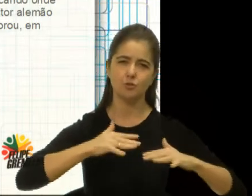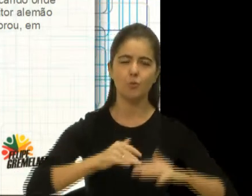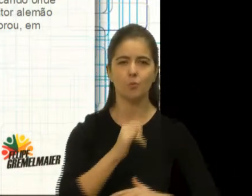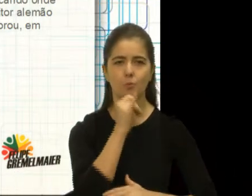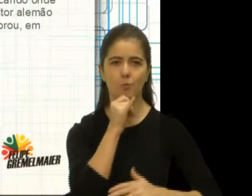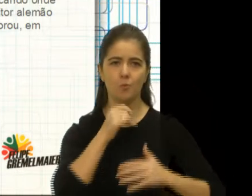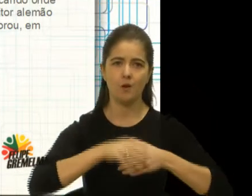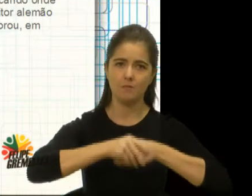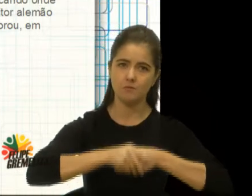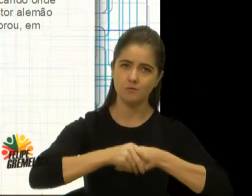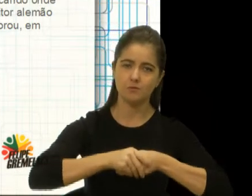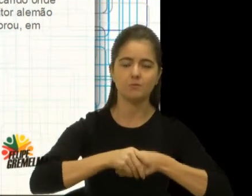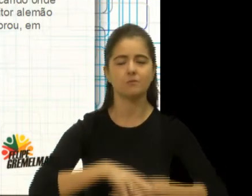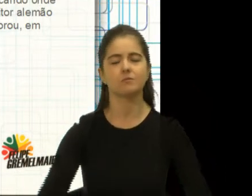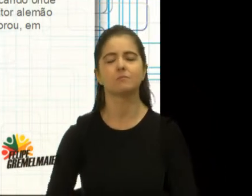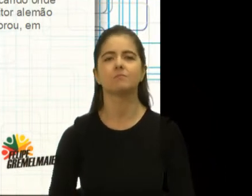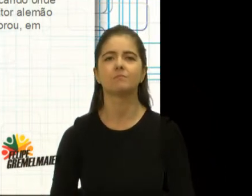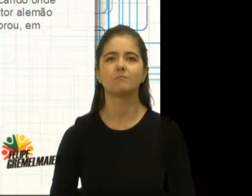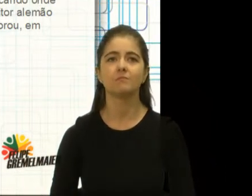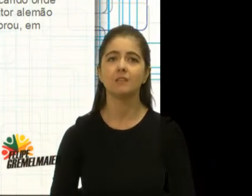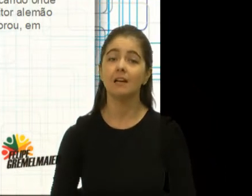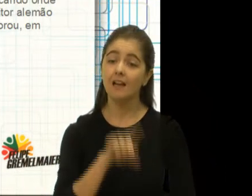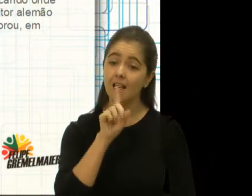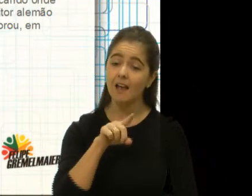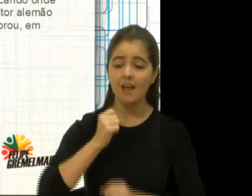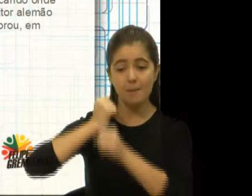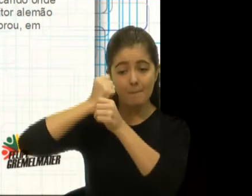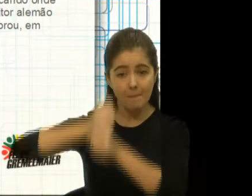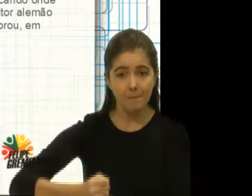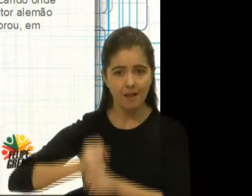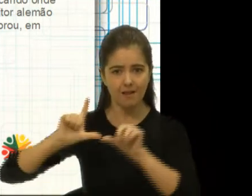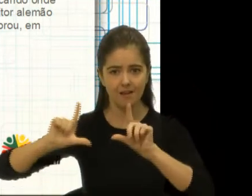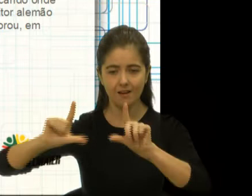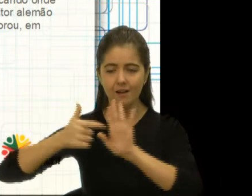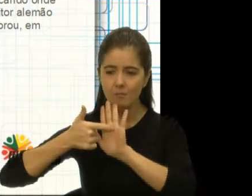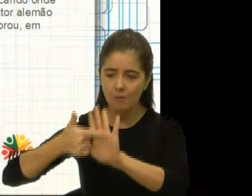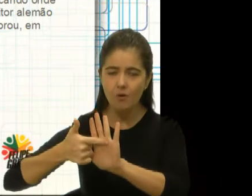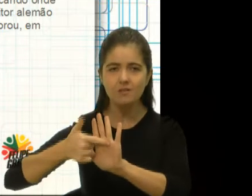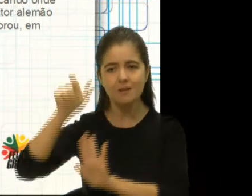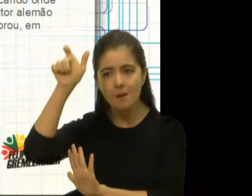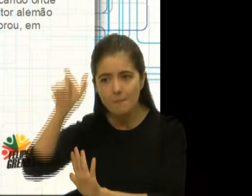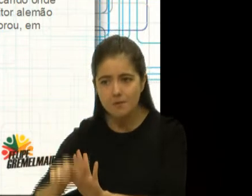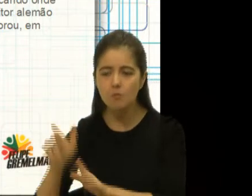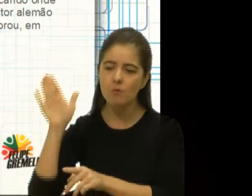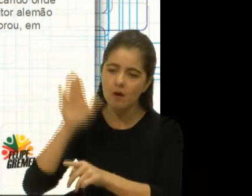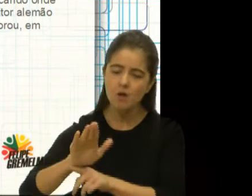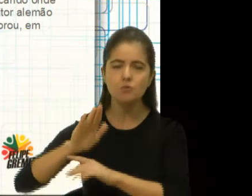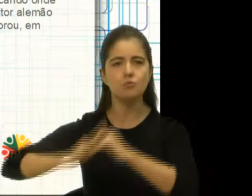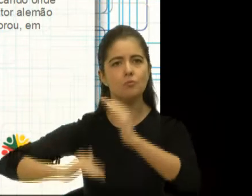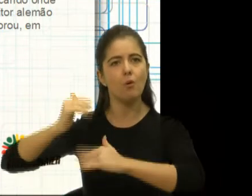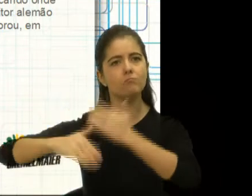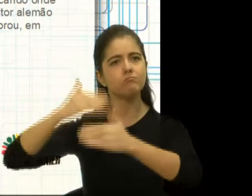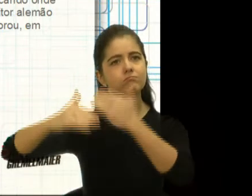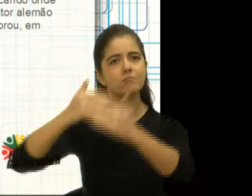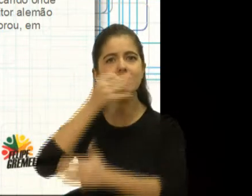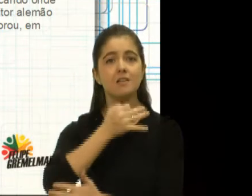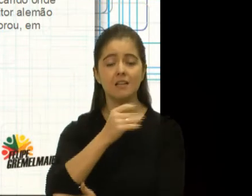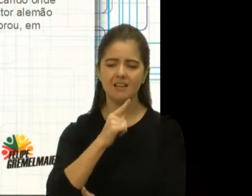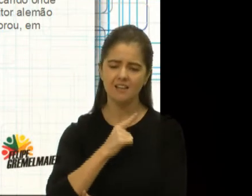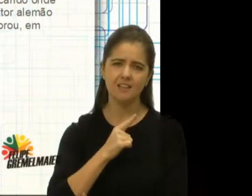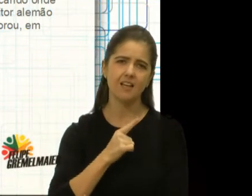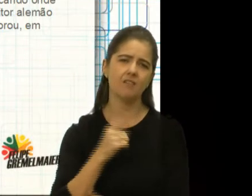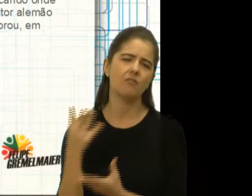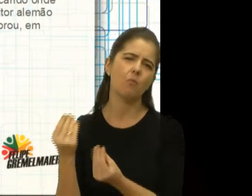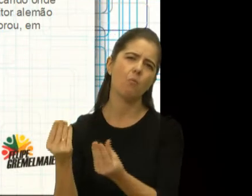marcados, assim como personalidades que ajudaram na construção de Caxias do Sul. Nós tivemos vários ministros